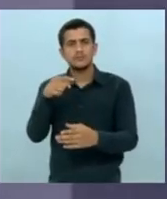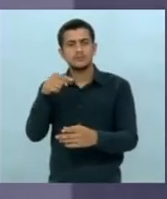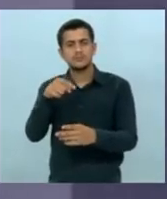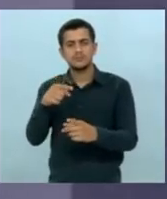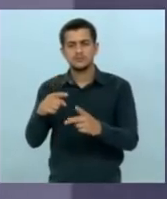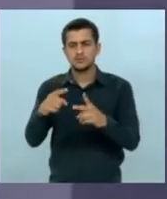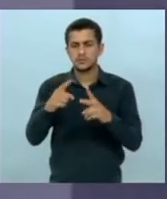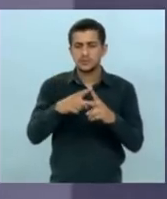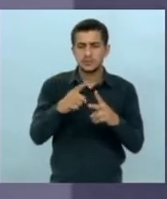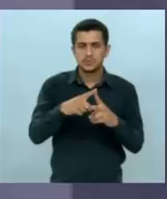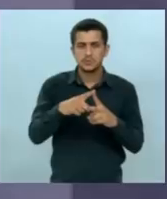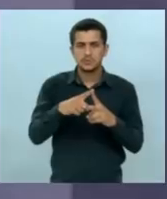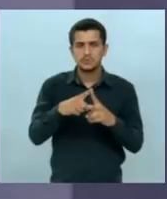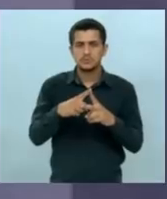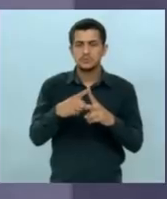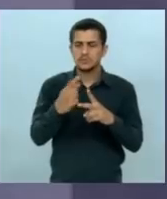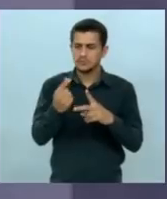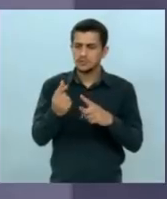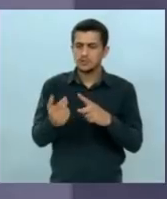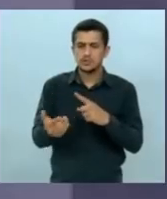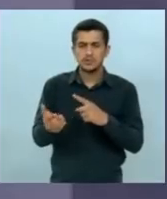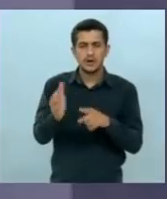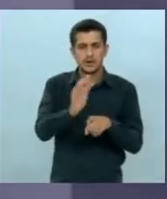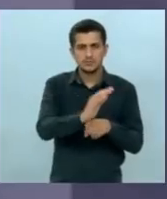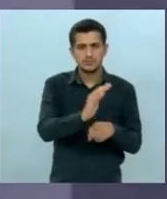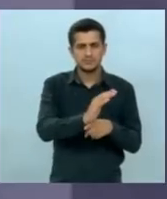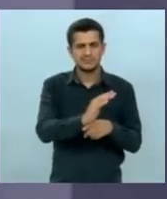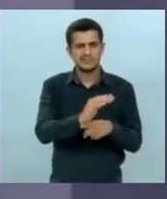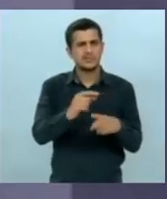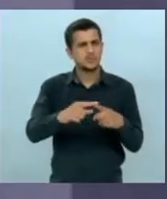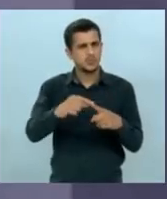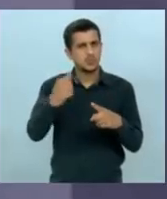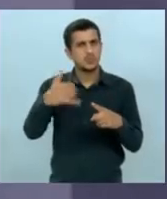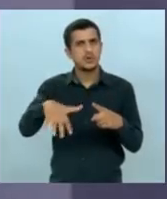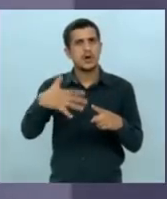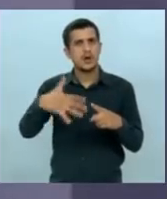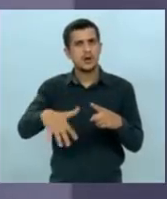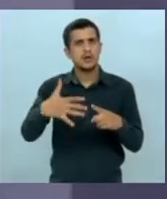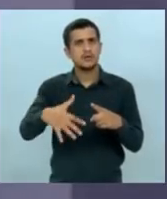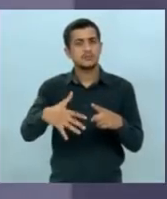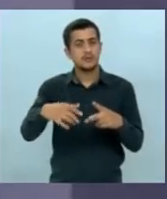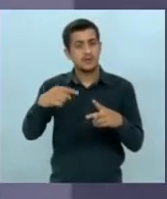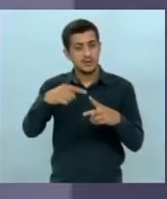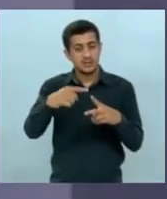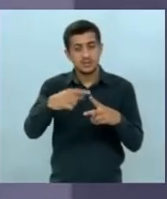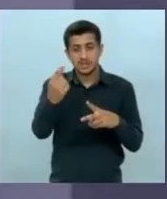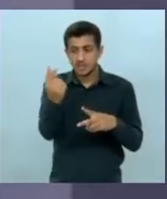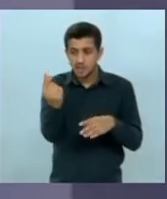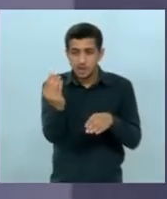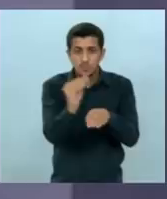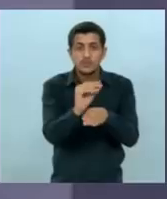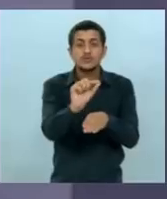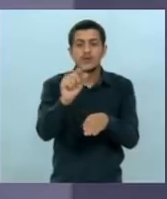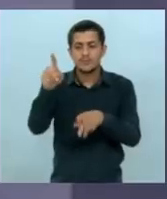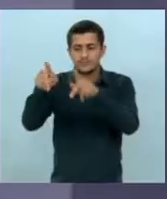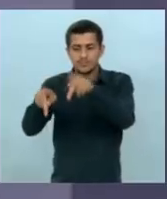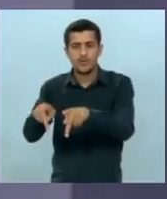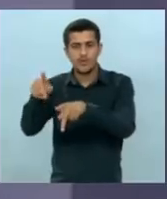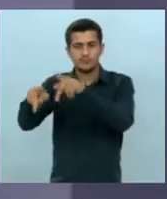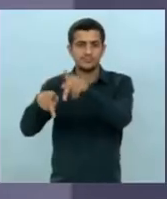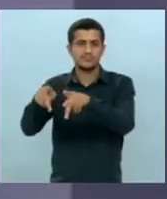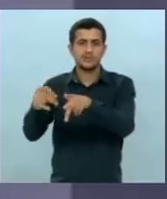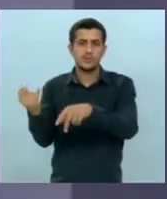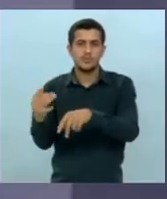depoimento recebeu benefício então isso custou caro benefício fiscal é dinheiro do povo e recebendo benefício